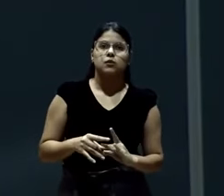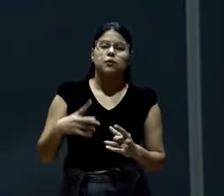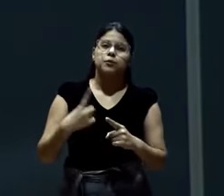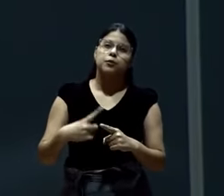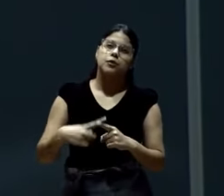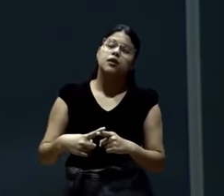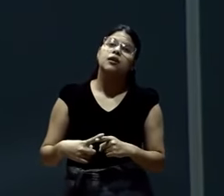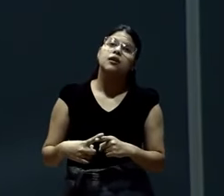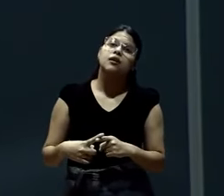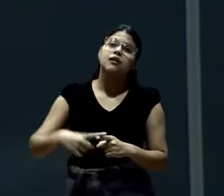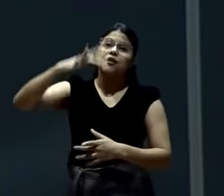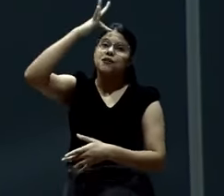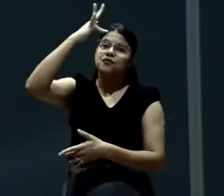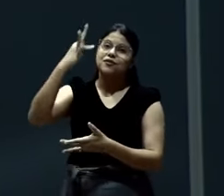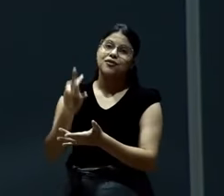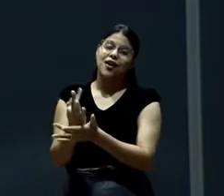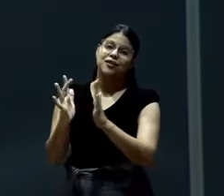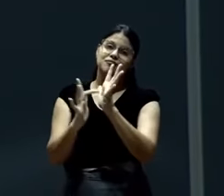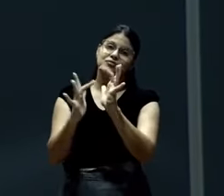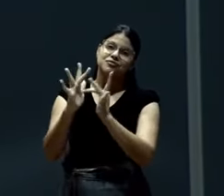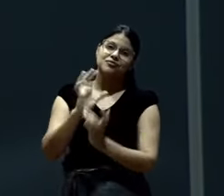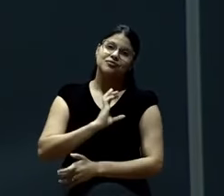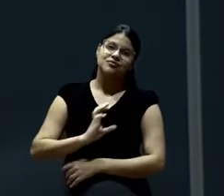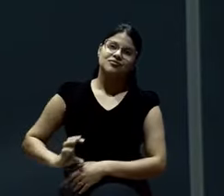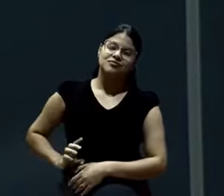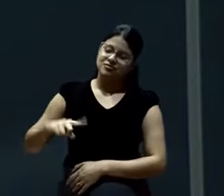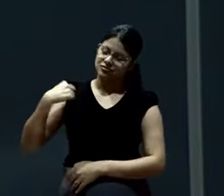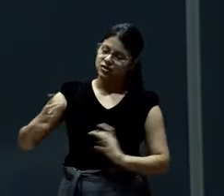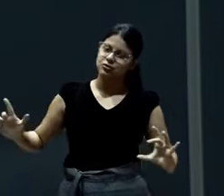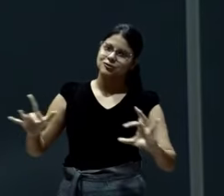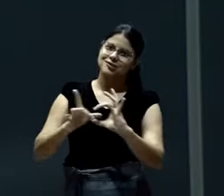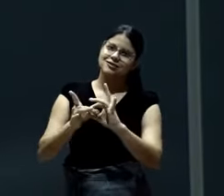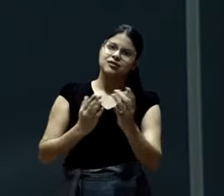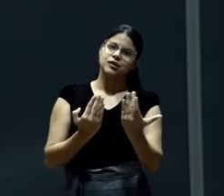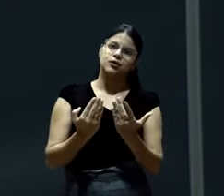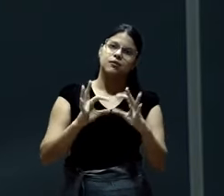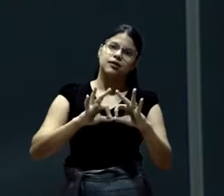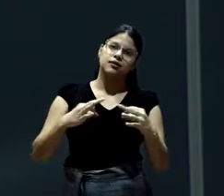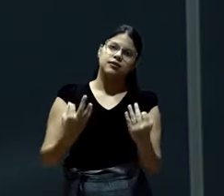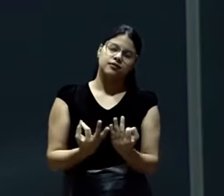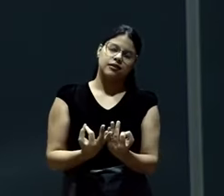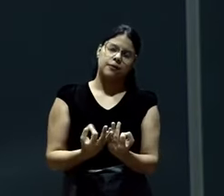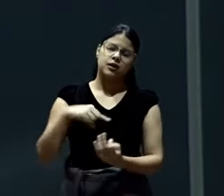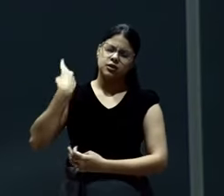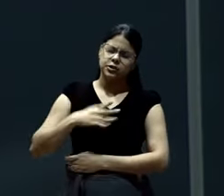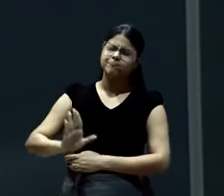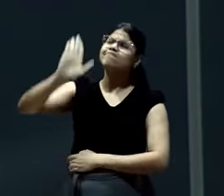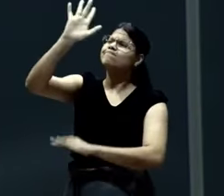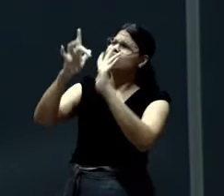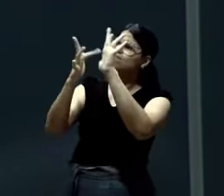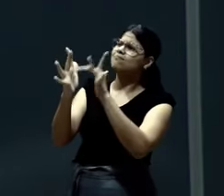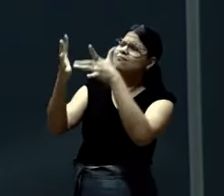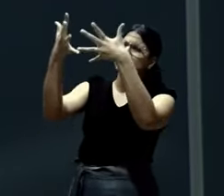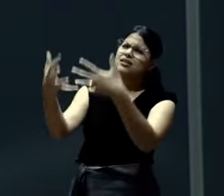temos. Da fé que nós aceitamos de Jesus Cristo. De quando nós. Nos decidimos por Ele. Como